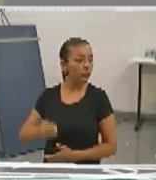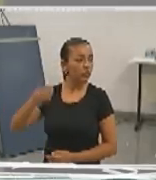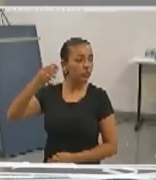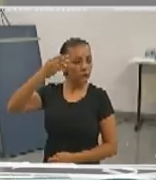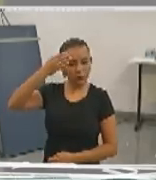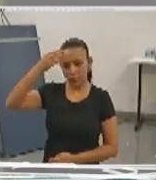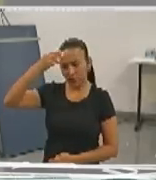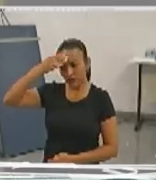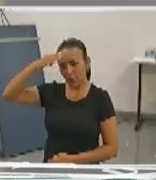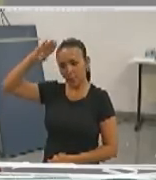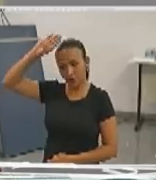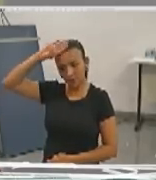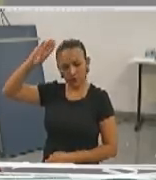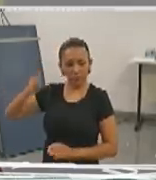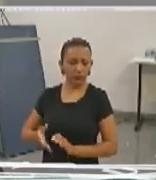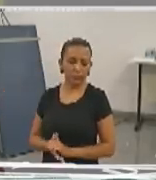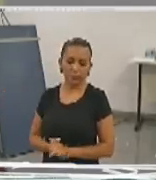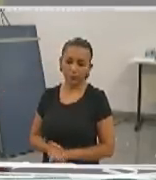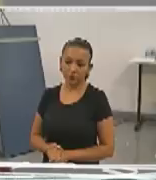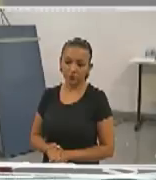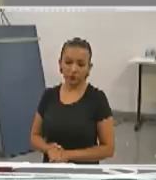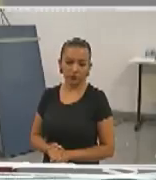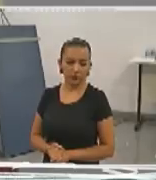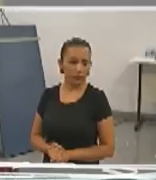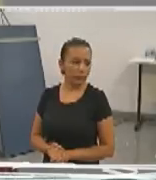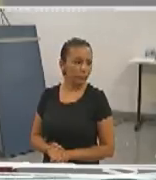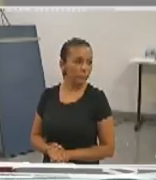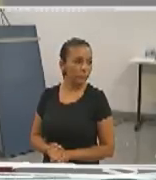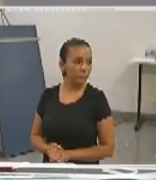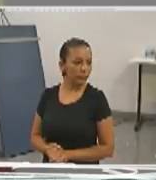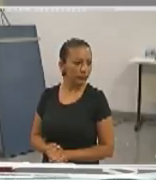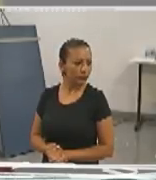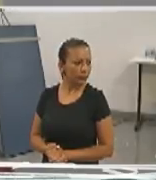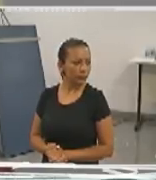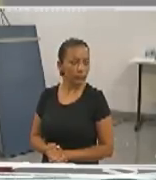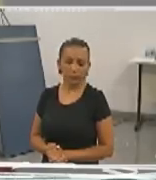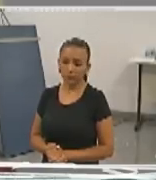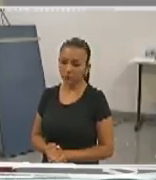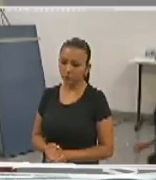poderia passar por trás da nossa técnica e fazer a sua questão.